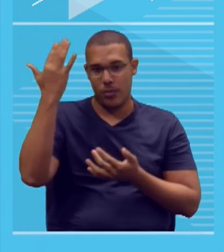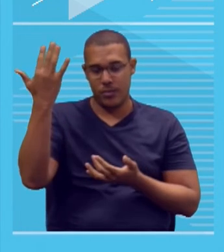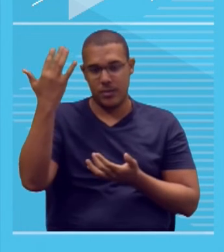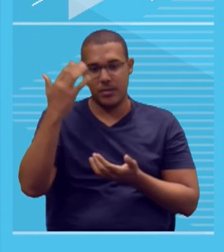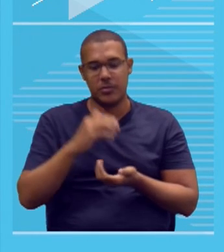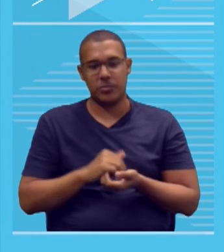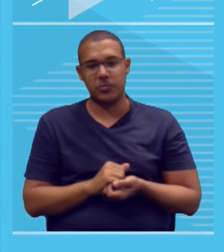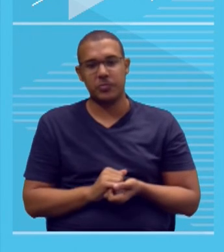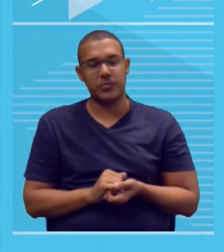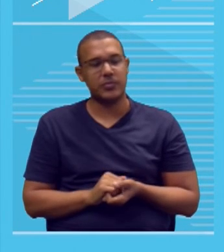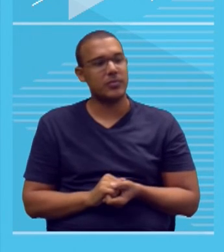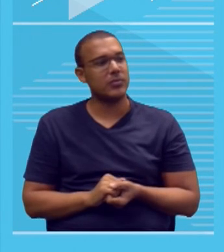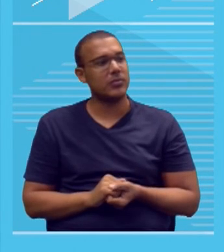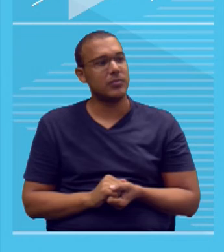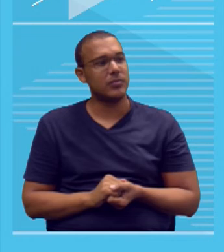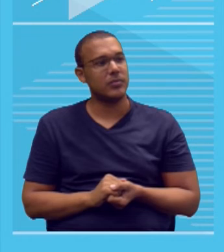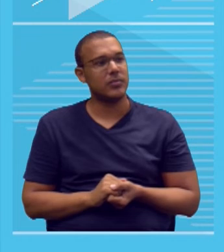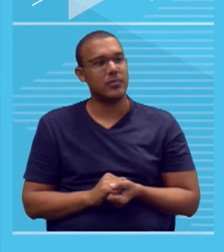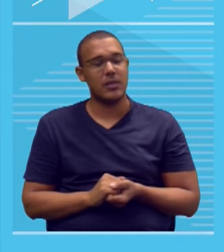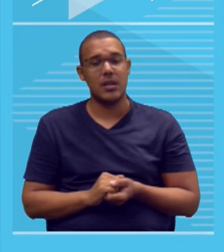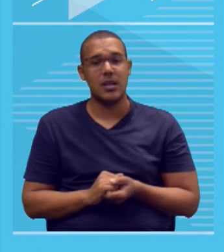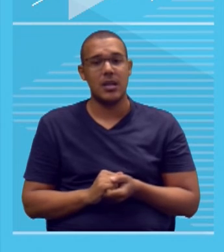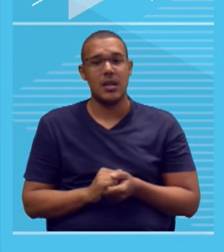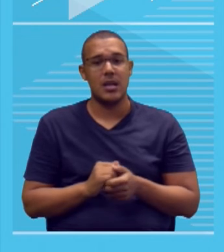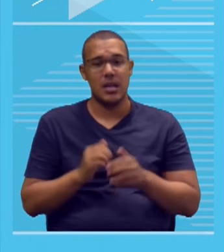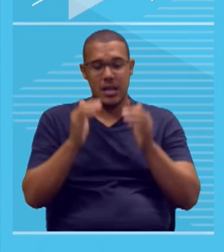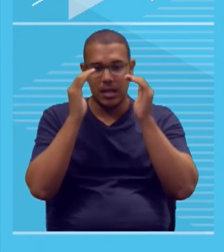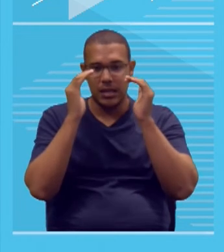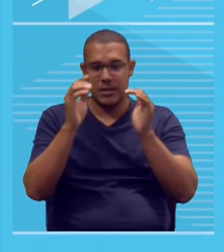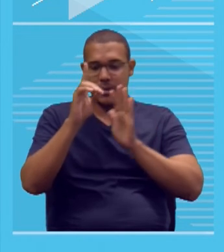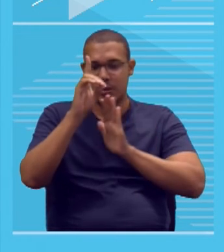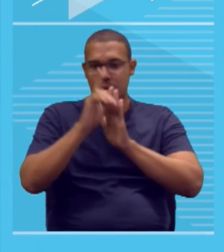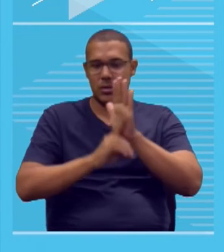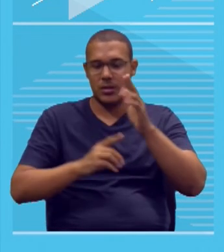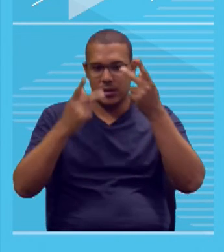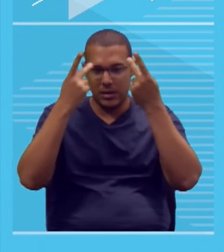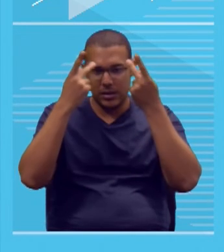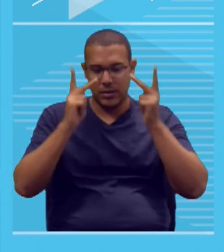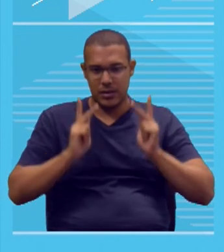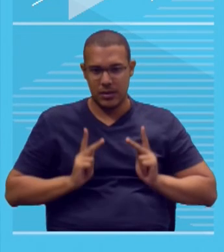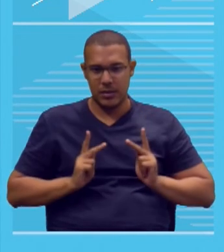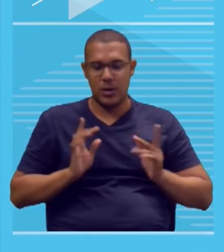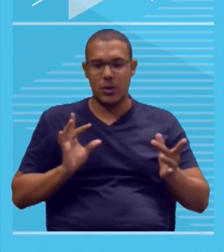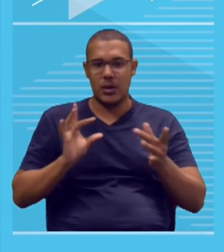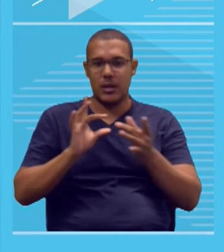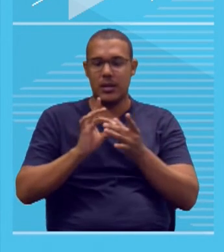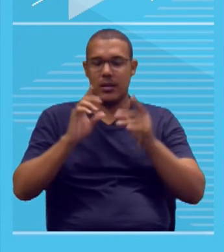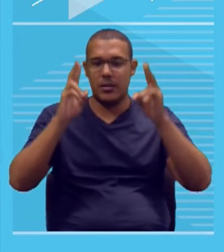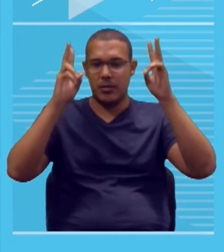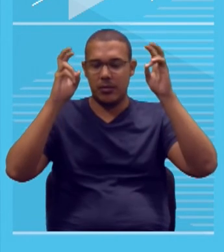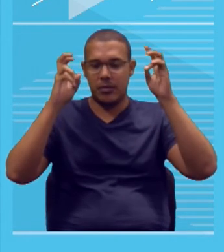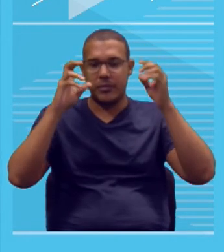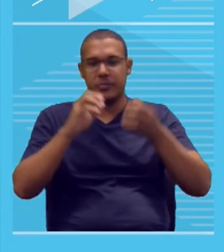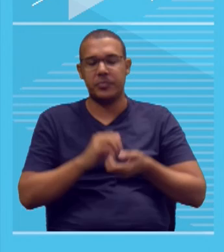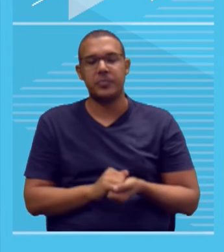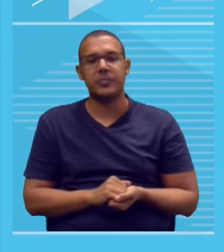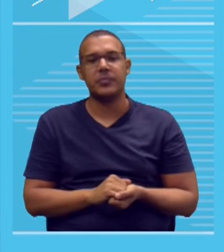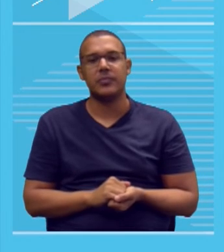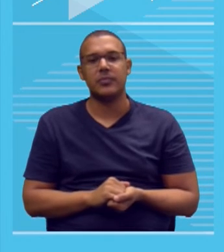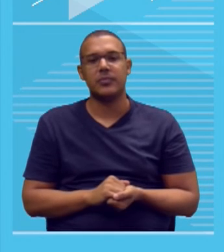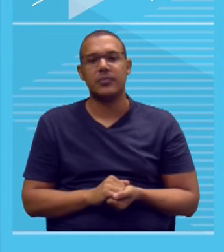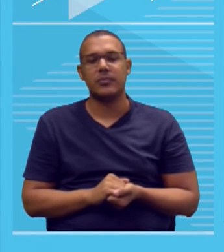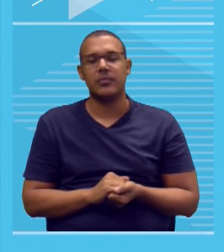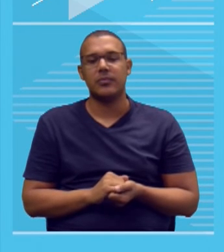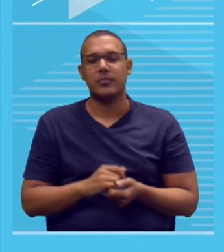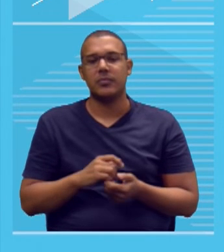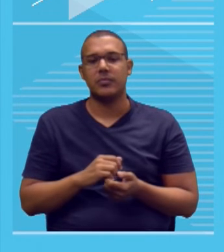5, que respeite os direitos humanos. Então, essa proposta conectada ao tema, completa os cinco